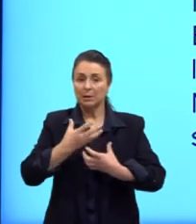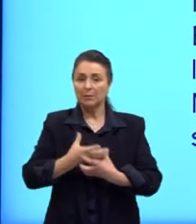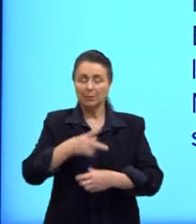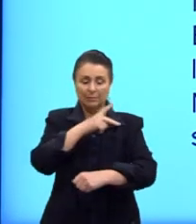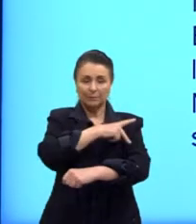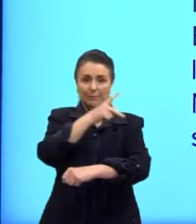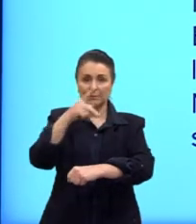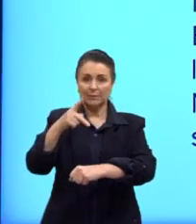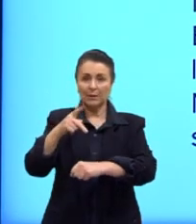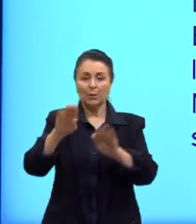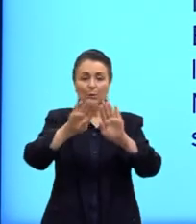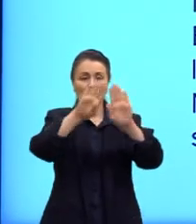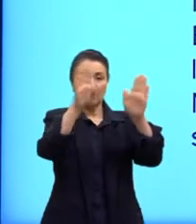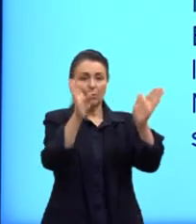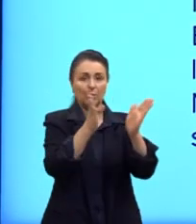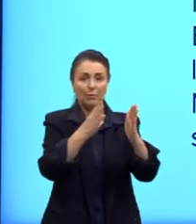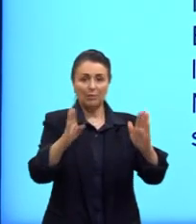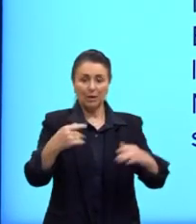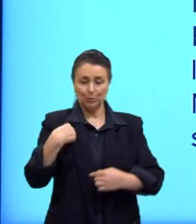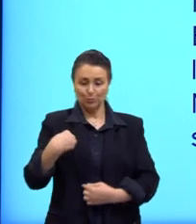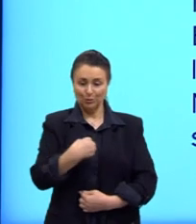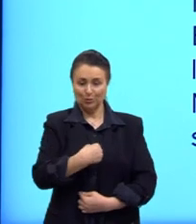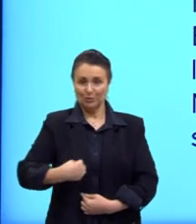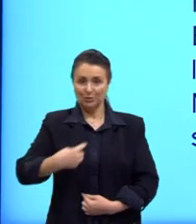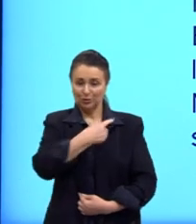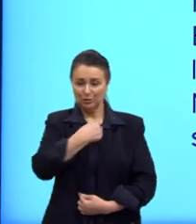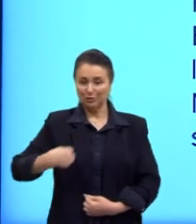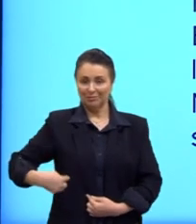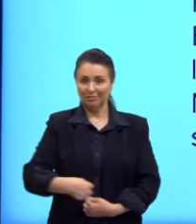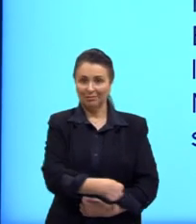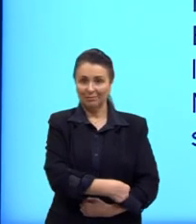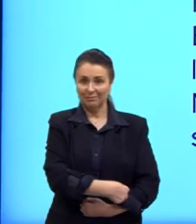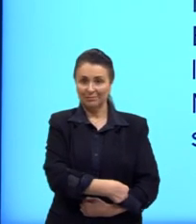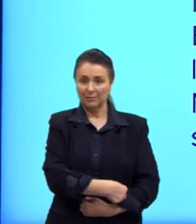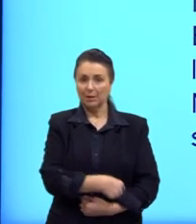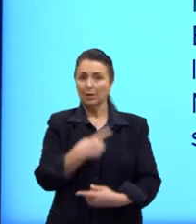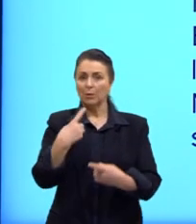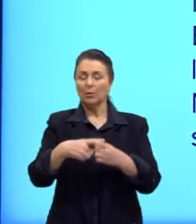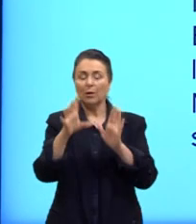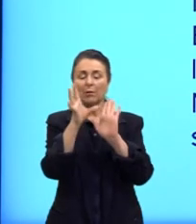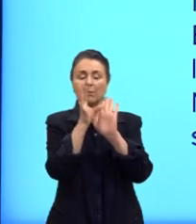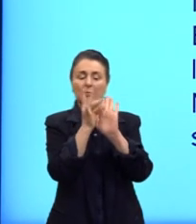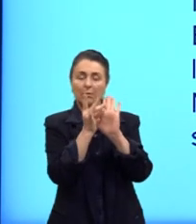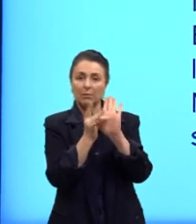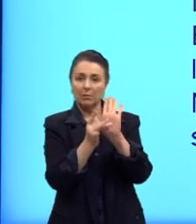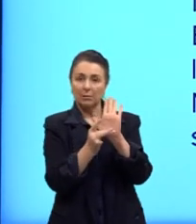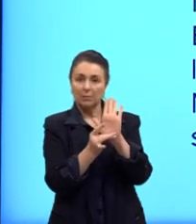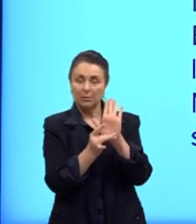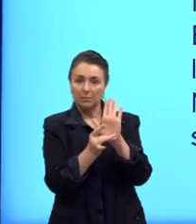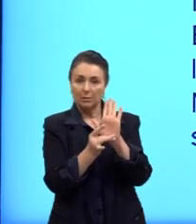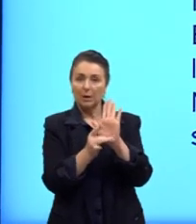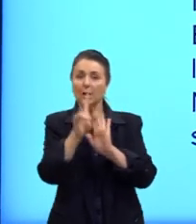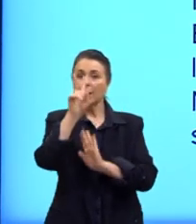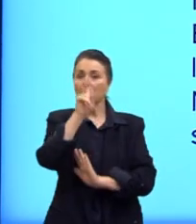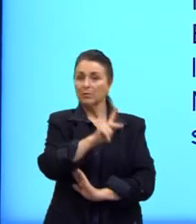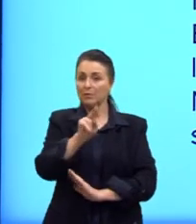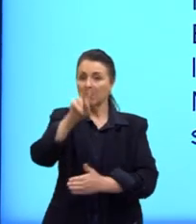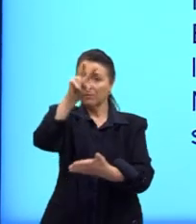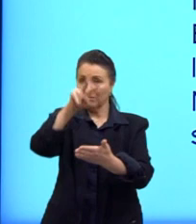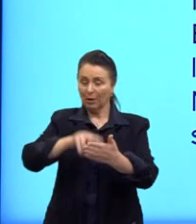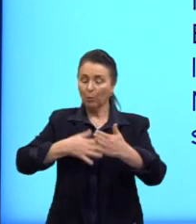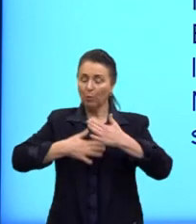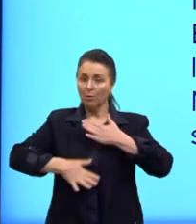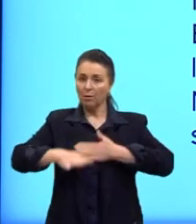Vaso Chinês. Vamos agora entender por que que é essa questão do descritivismo. Certo? Eu vou ler para vocês, vou ler com